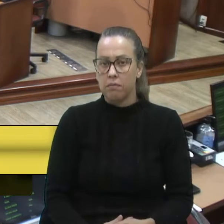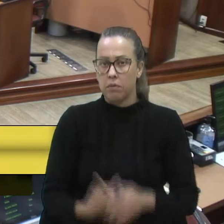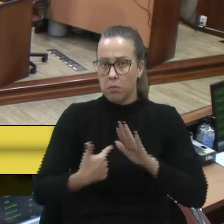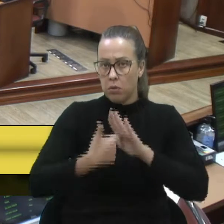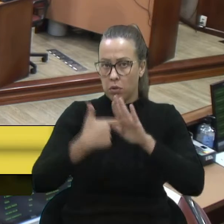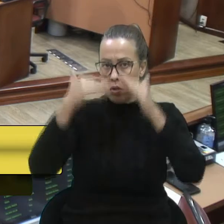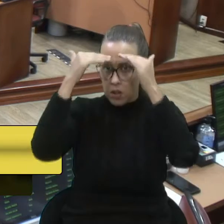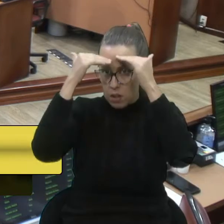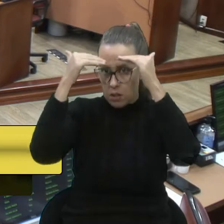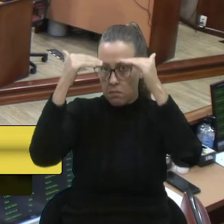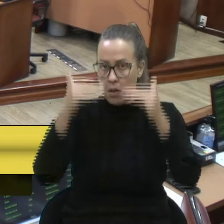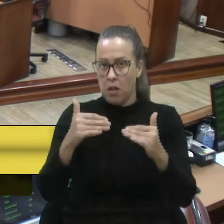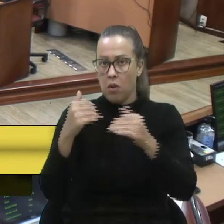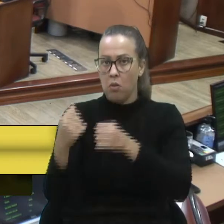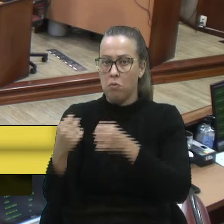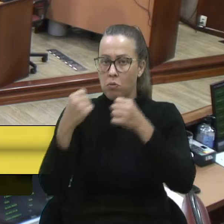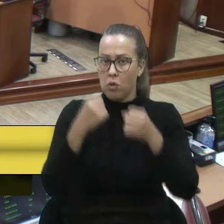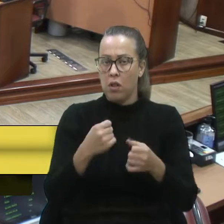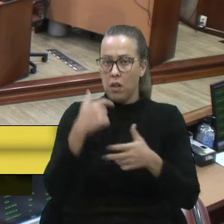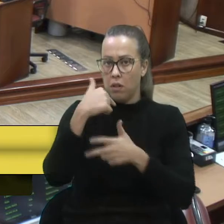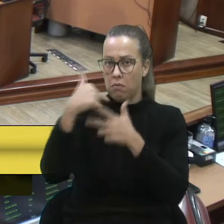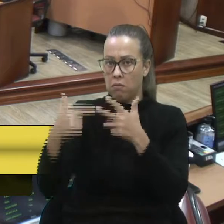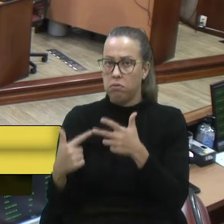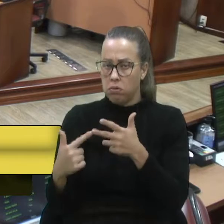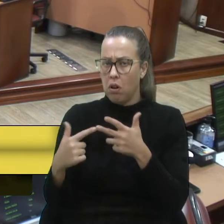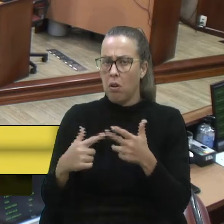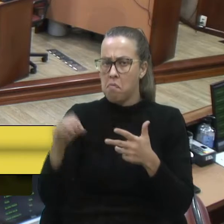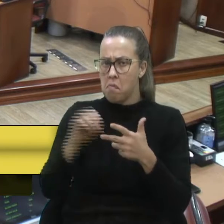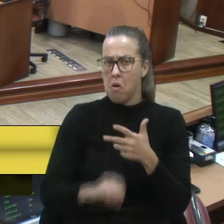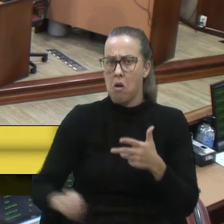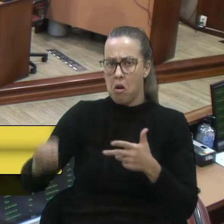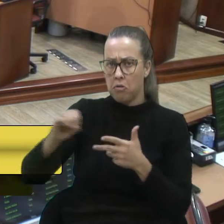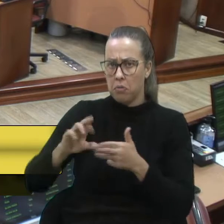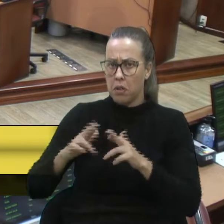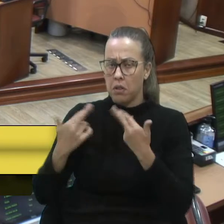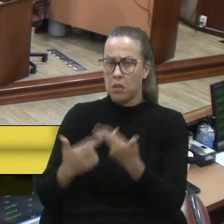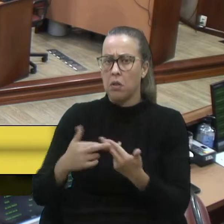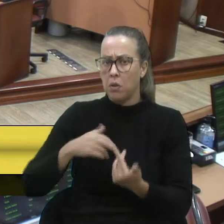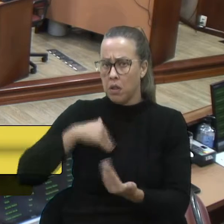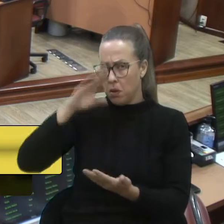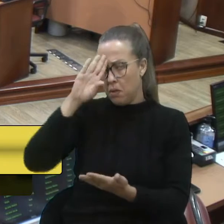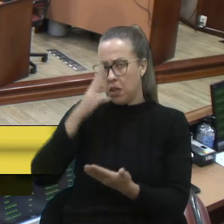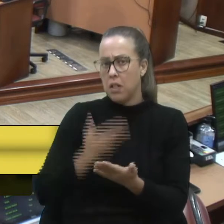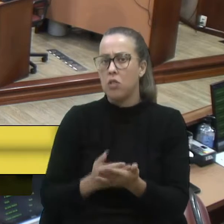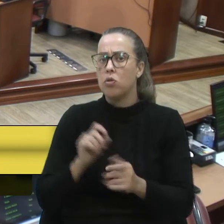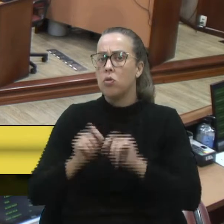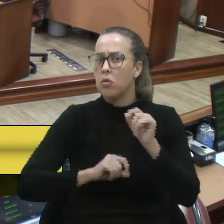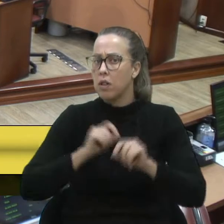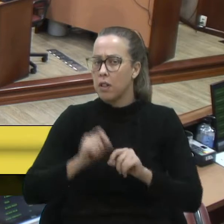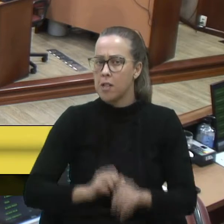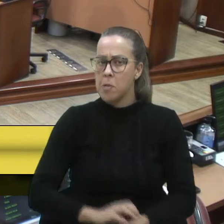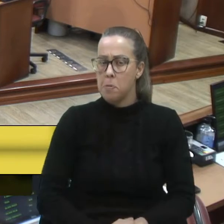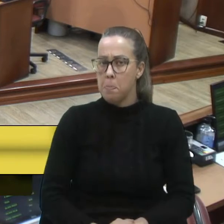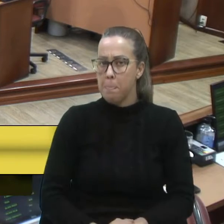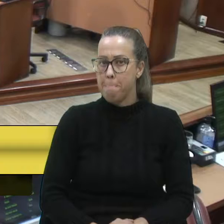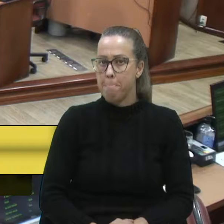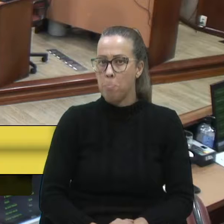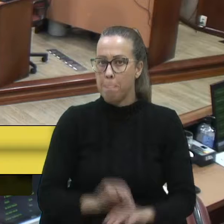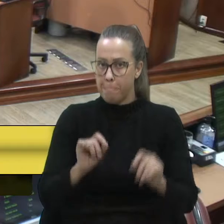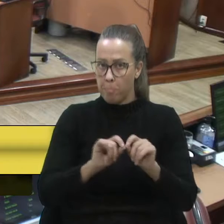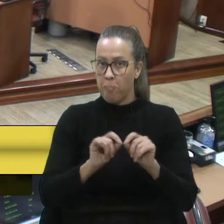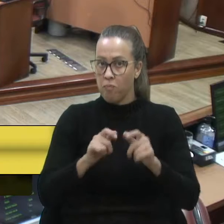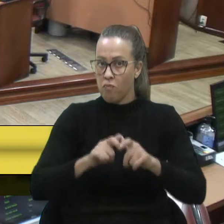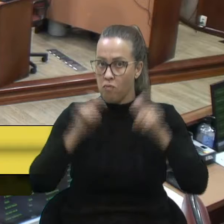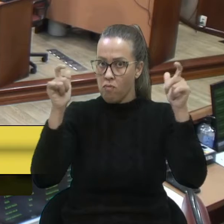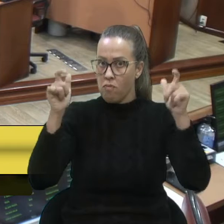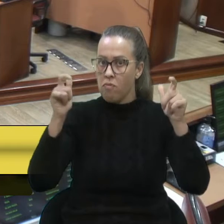respeito aos poderes, muito boa reunião, e tenho certeza que fizemos grandes